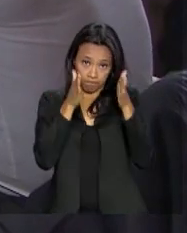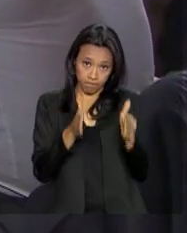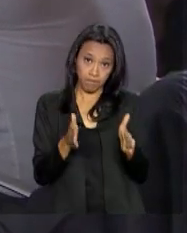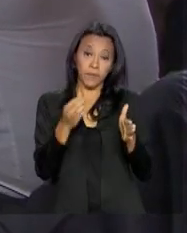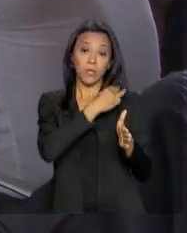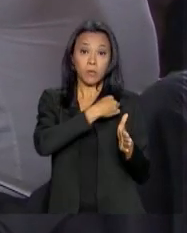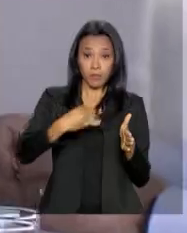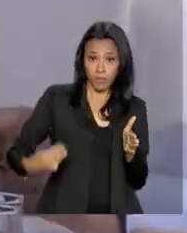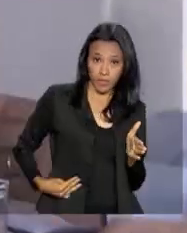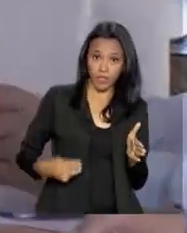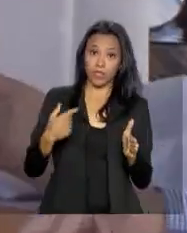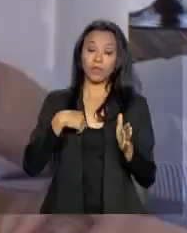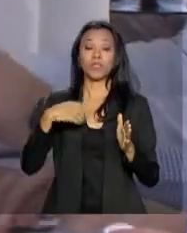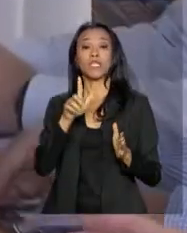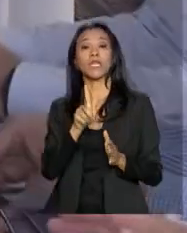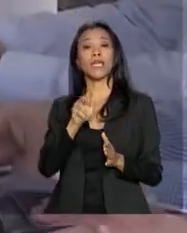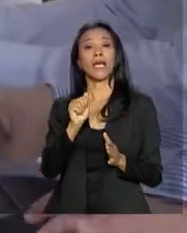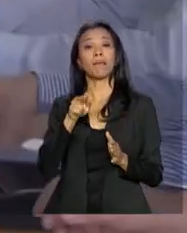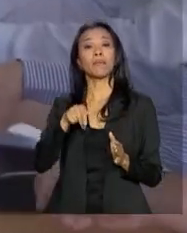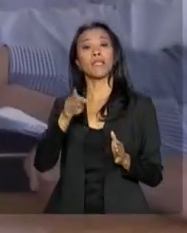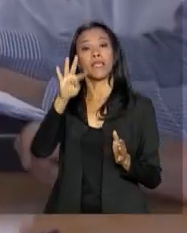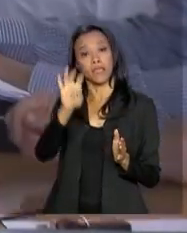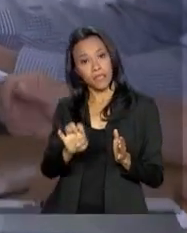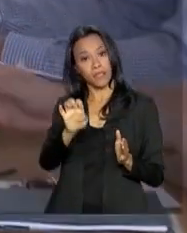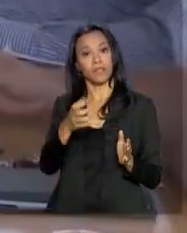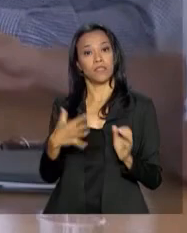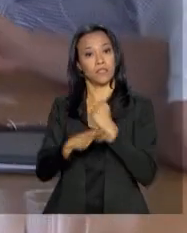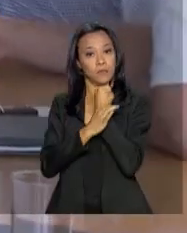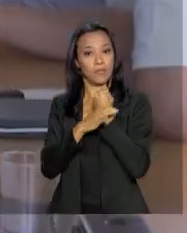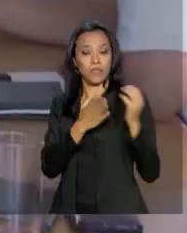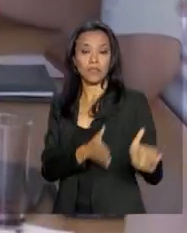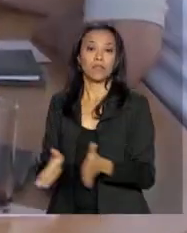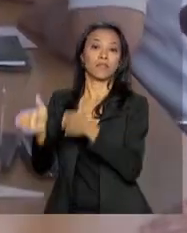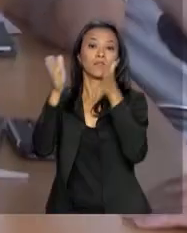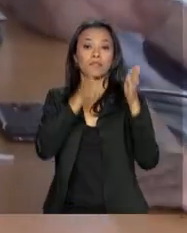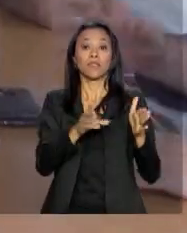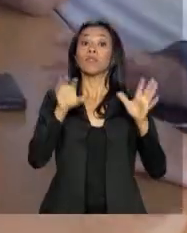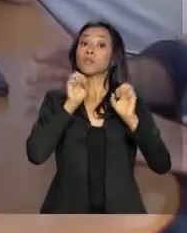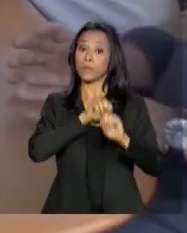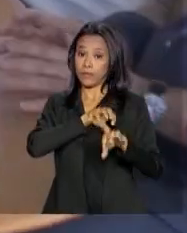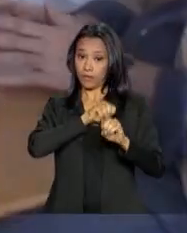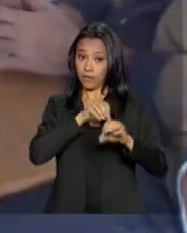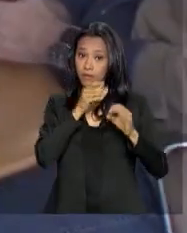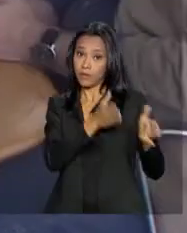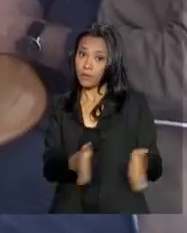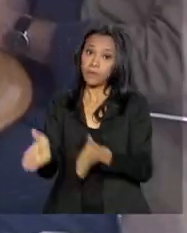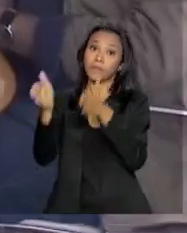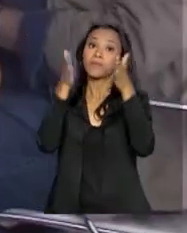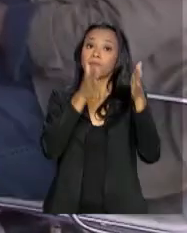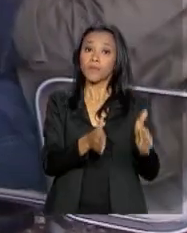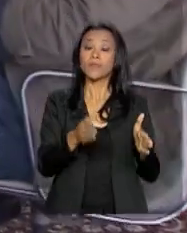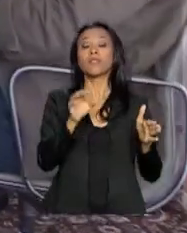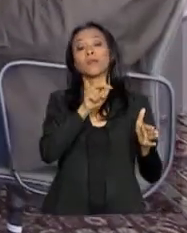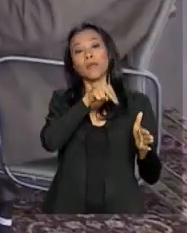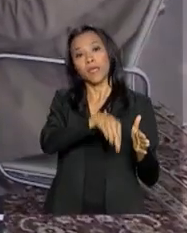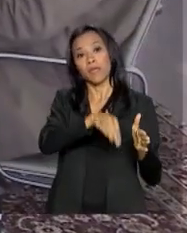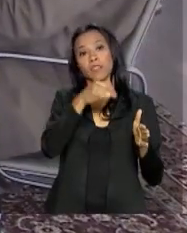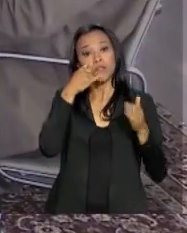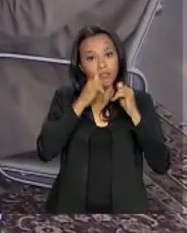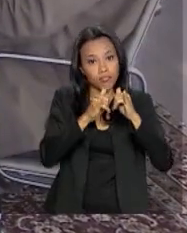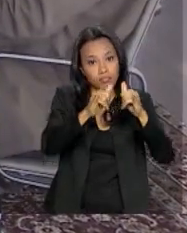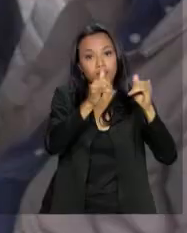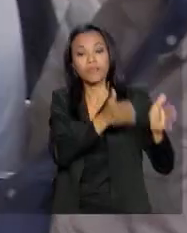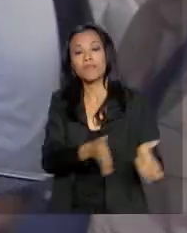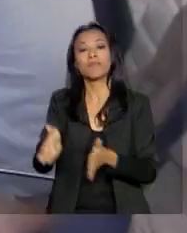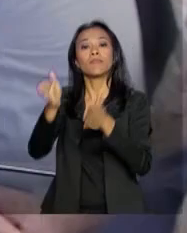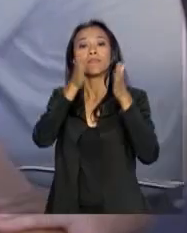Eluna, do Gabinete de Segurança Institucional, Sérgio Etigoia, da Educação, Rosiele Soares, de Minas e Energia, Moreira Franco,